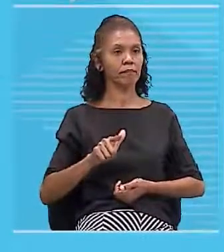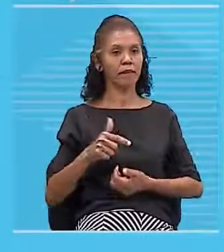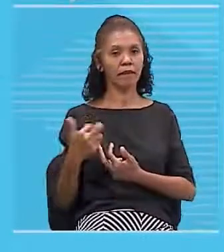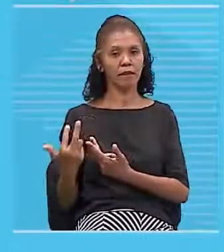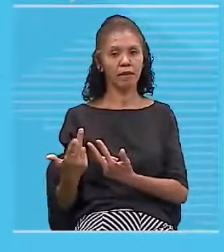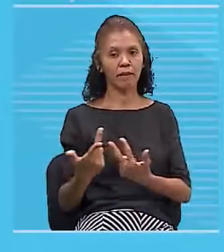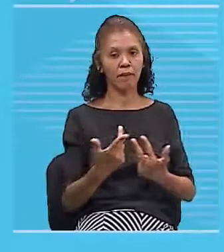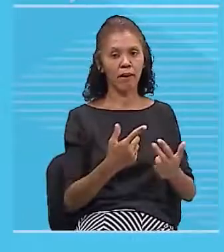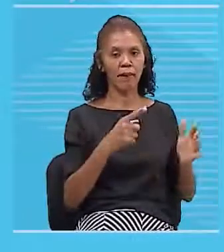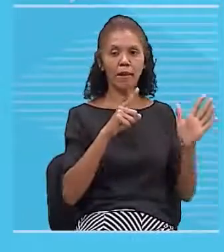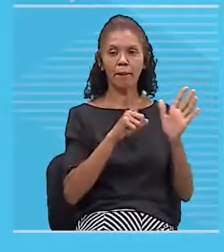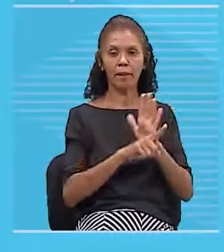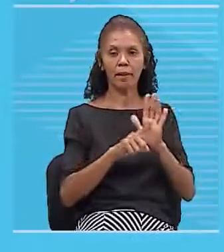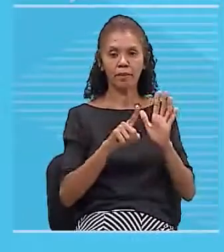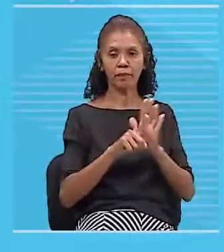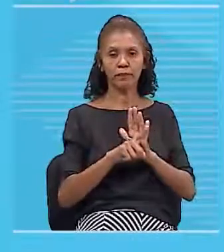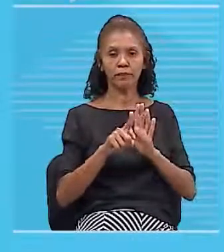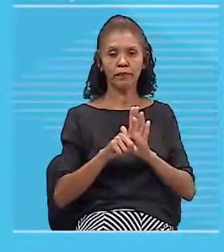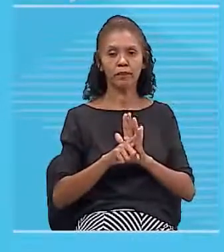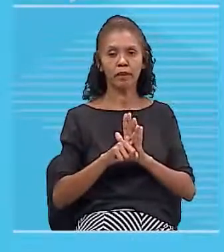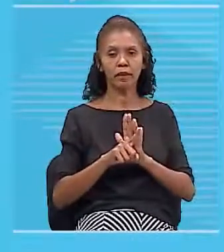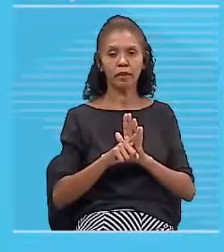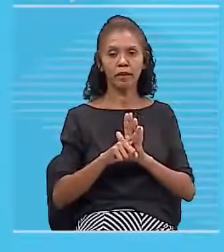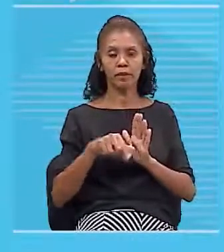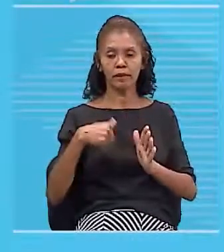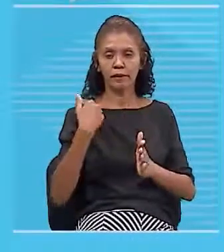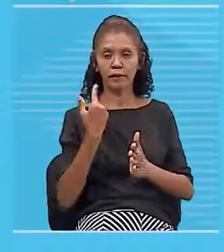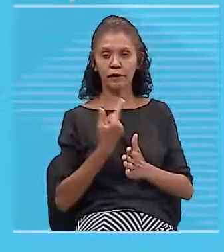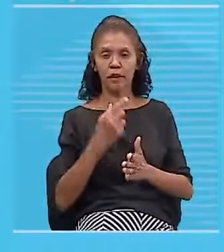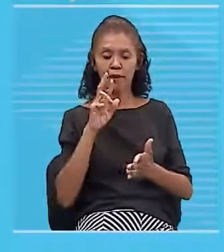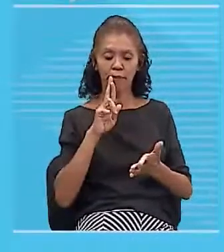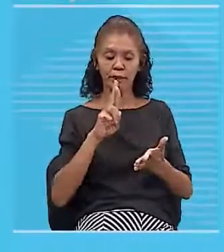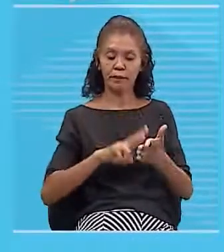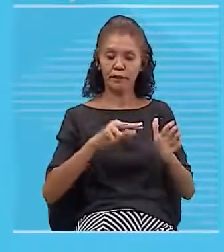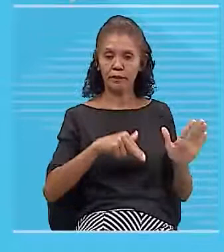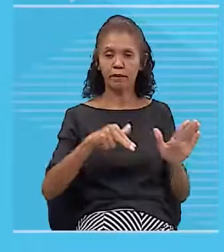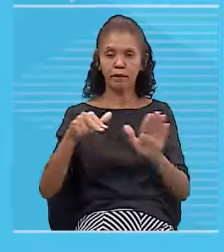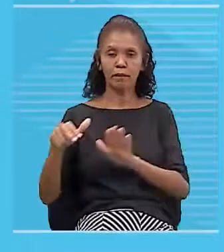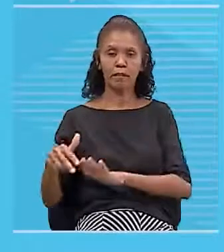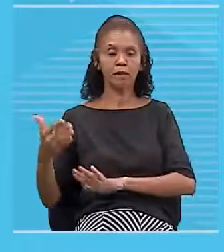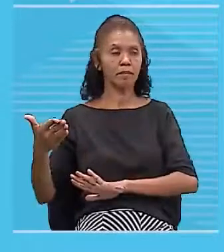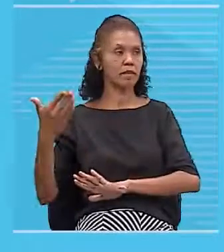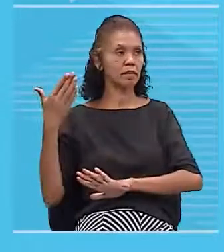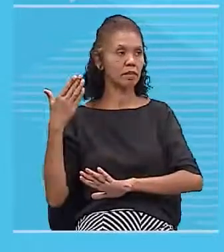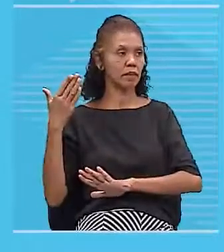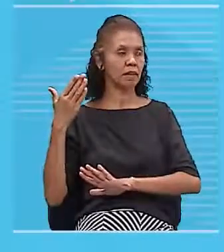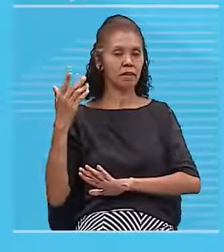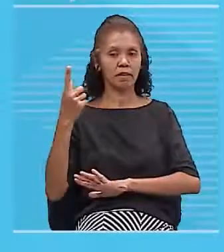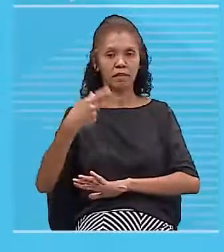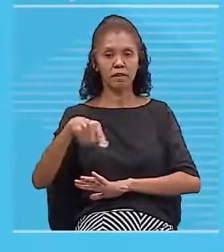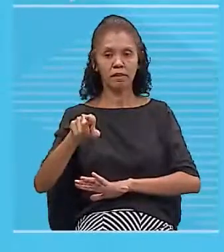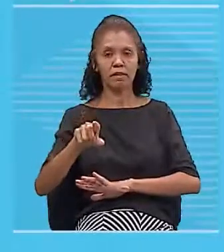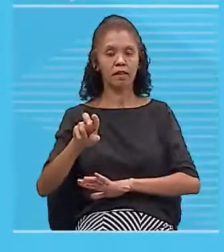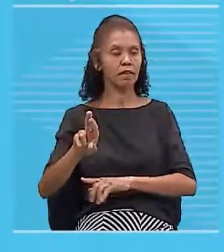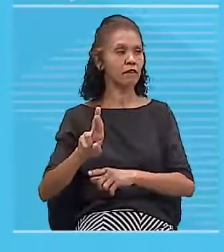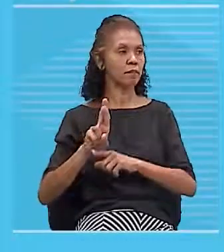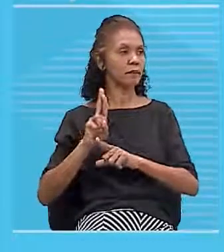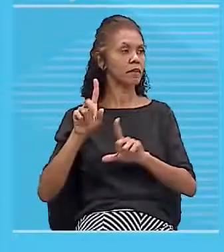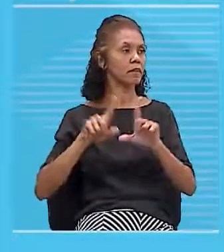uma que a gente trabalhou na semana passada tá e aí vocês marcaram letra E né muito bem